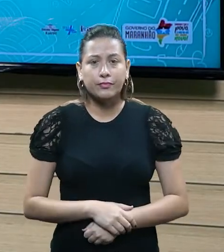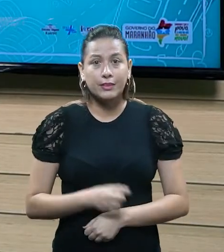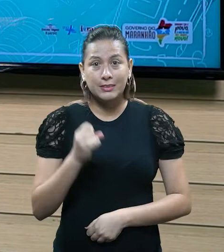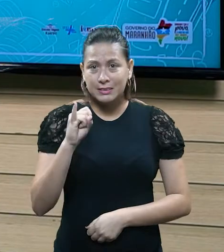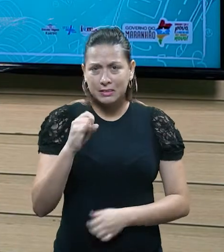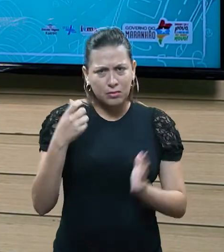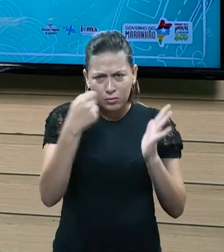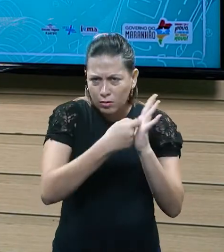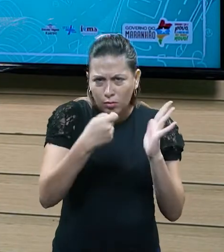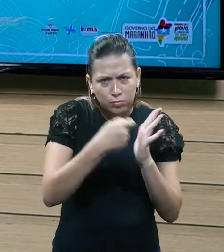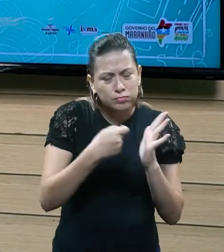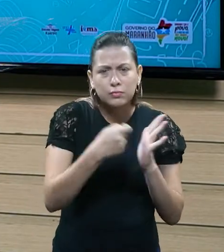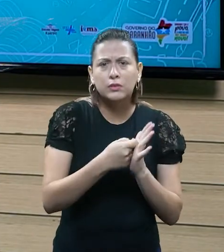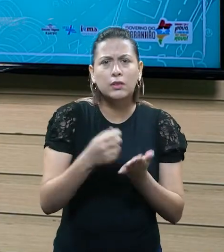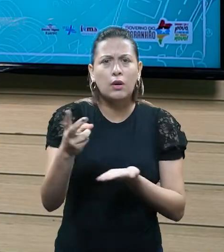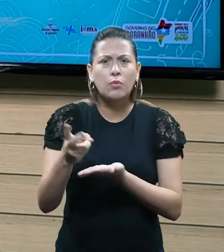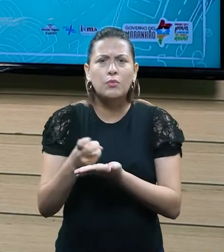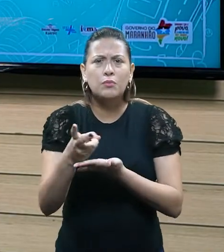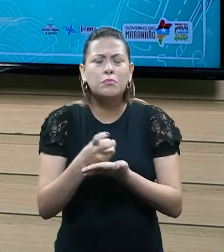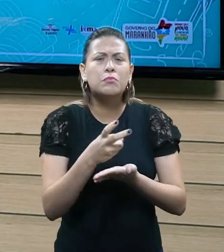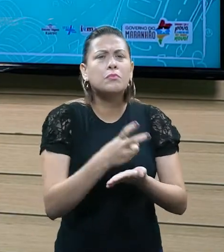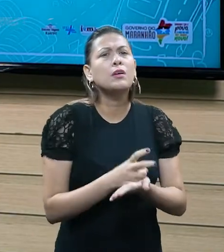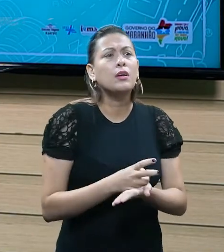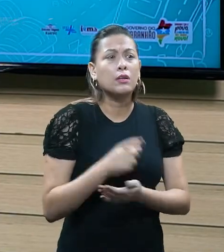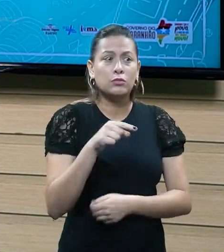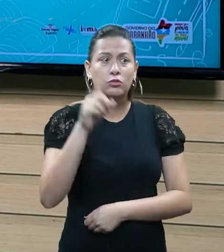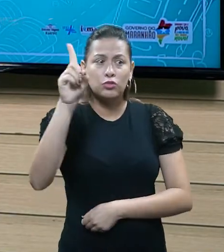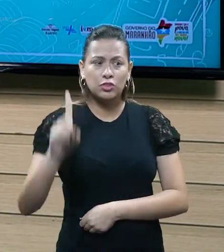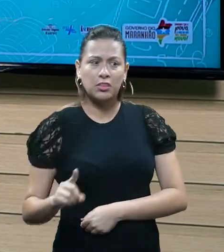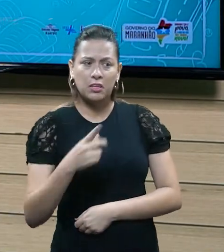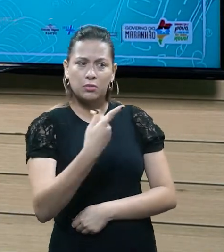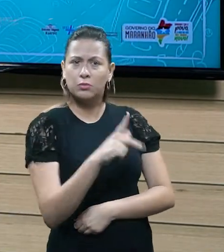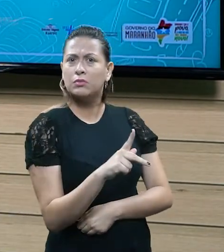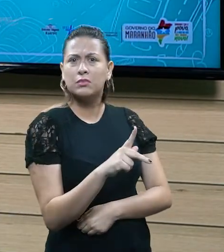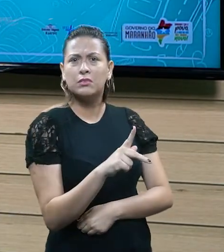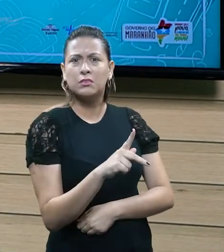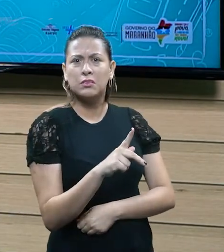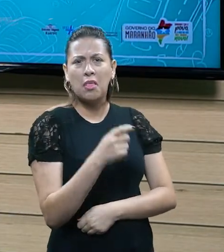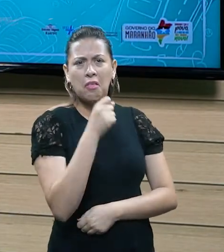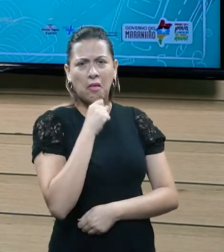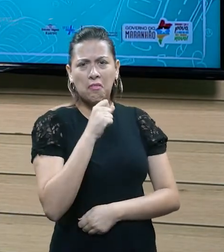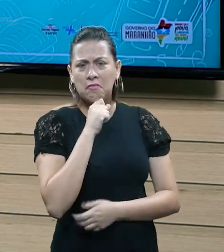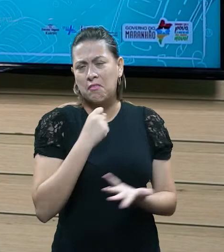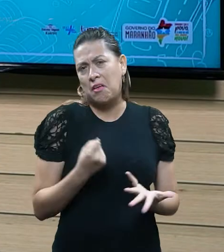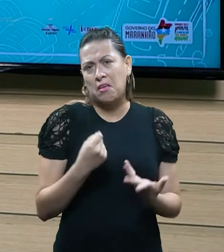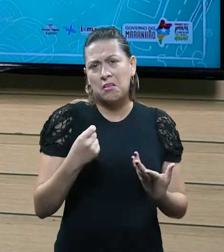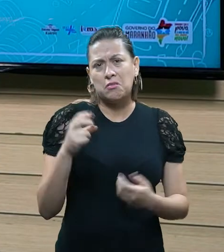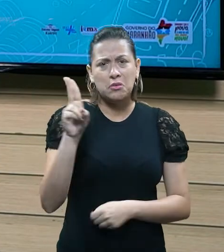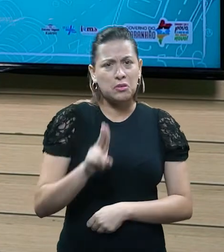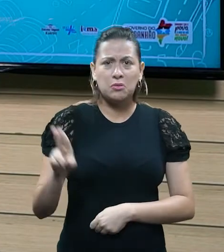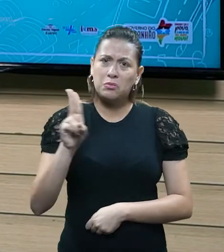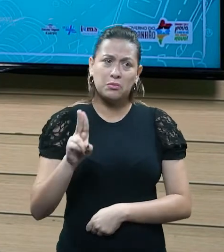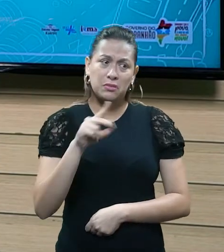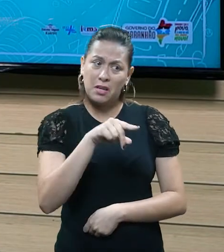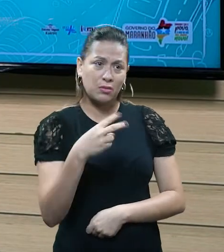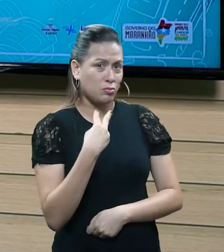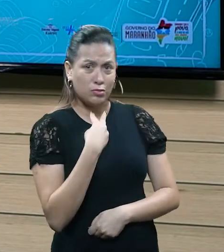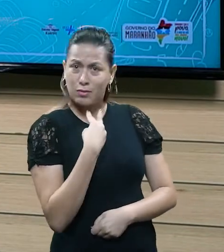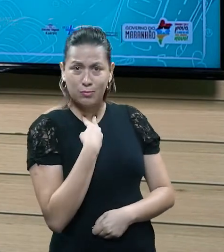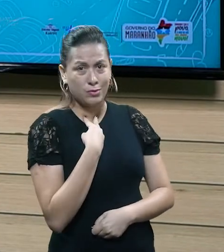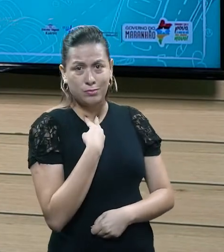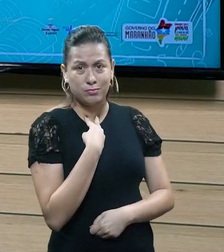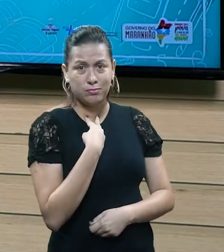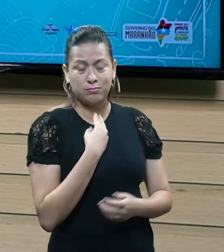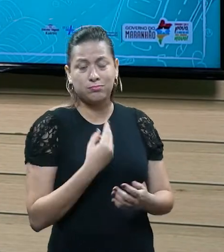instituir esse imposto, ele vai caducar, o teu direito vai caducar, e aí, quando tu quiser instituir, de fato, tu não vai